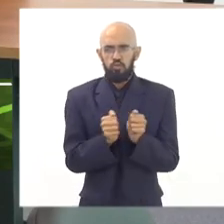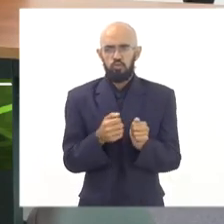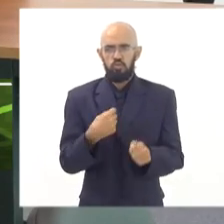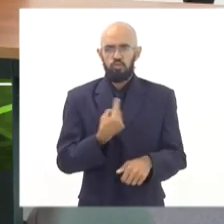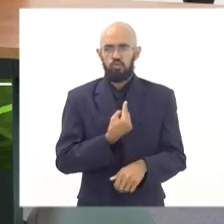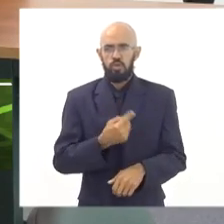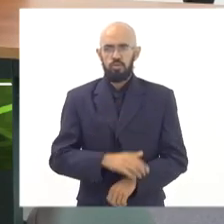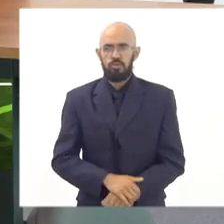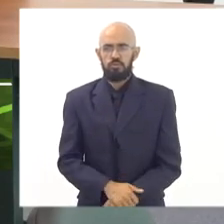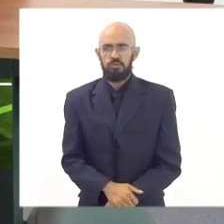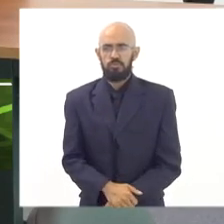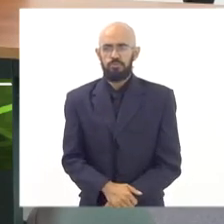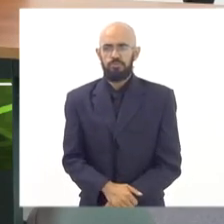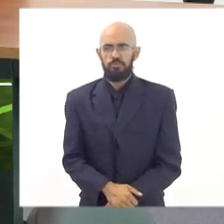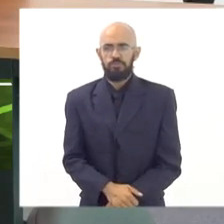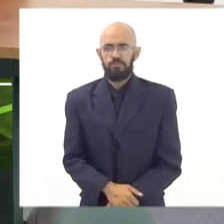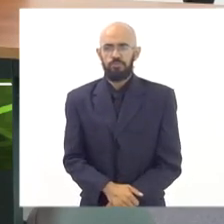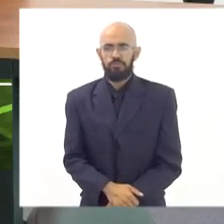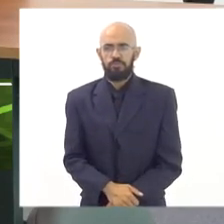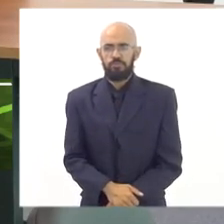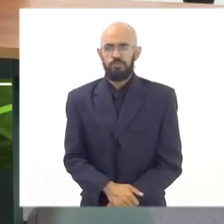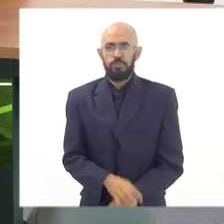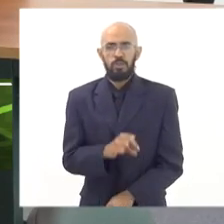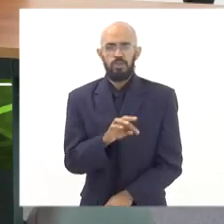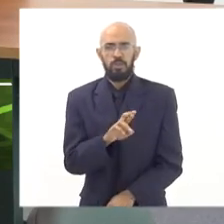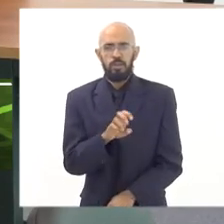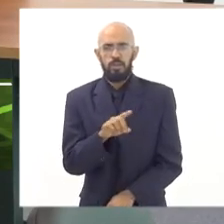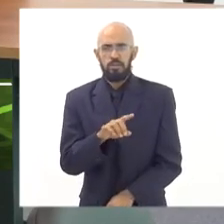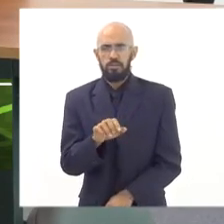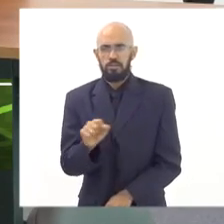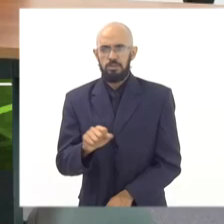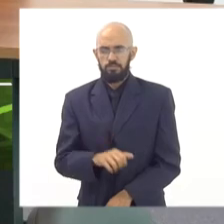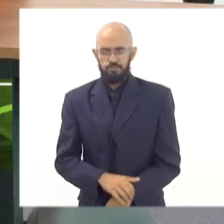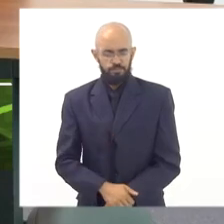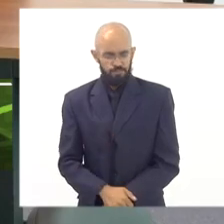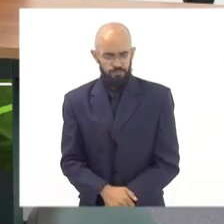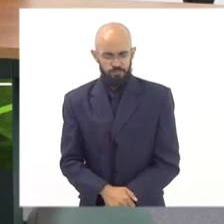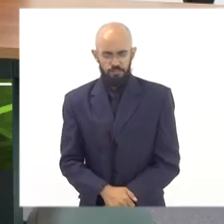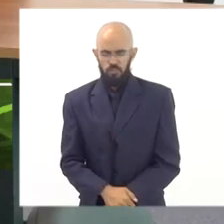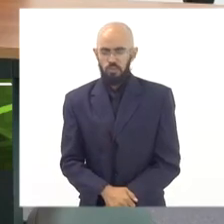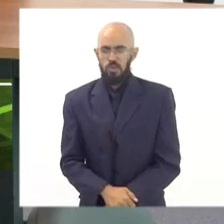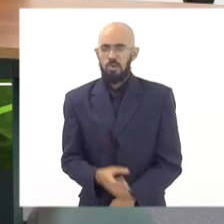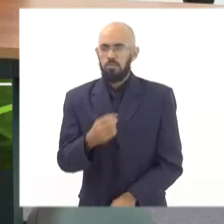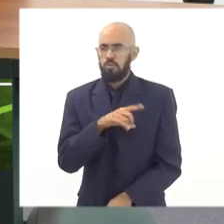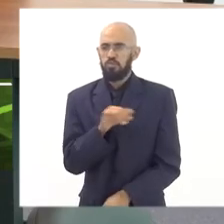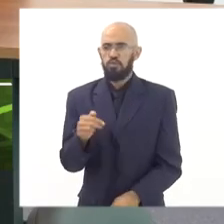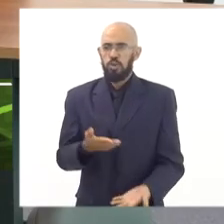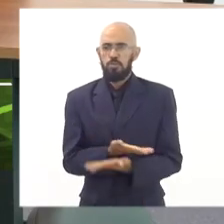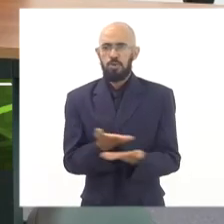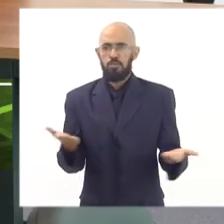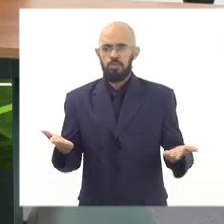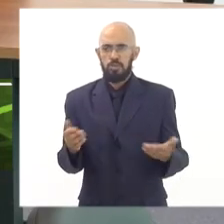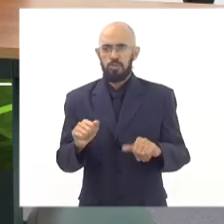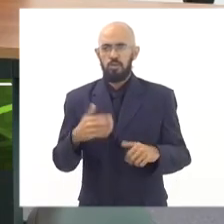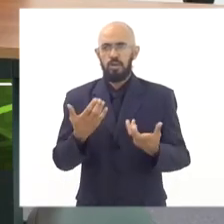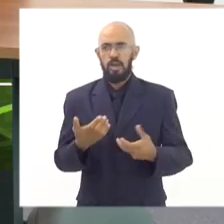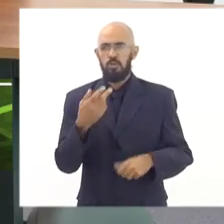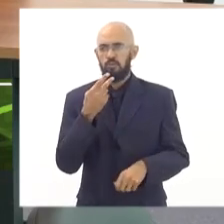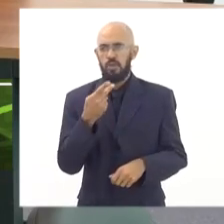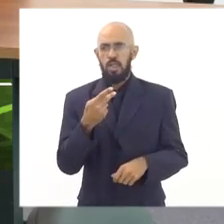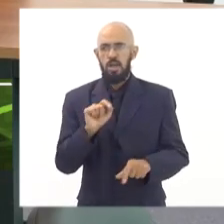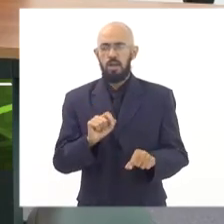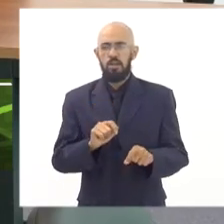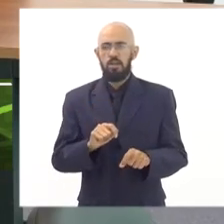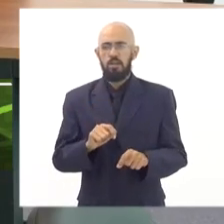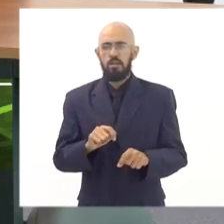Bom dia, Terezinha. Terezinha. Bom dia a todos. Eu quero só fazer um comentário, vou deixar para